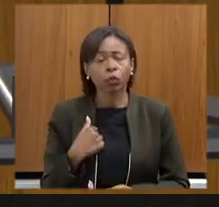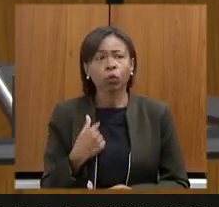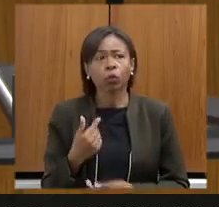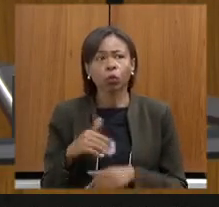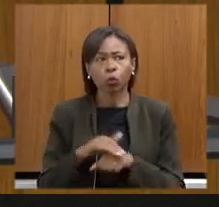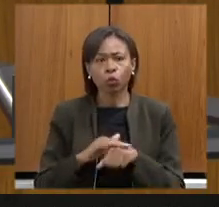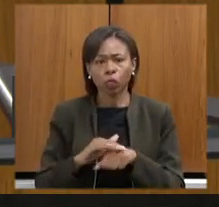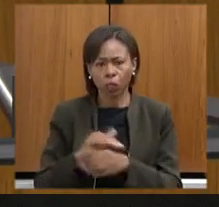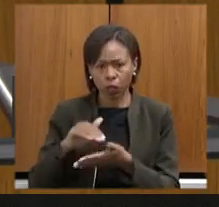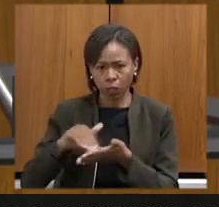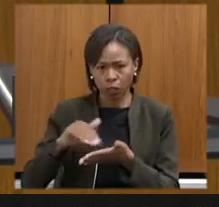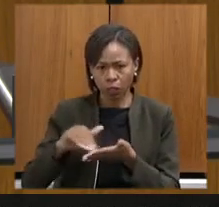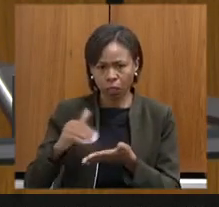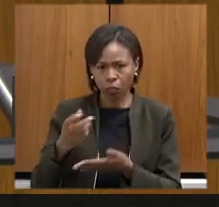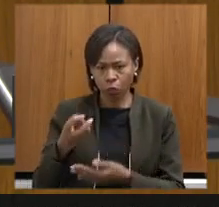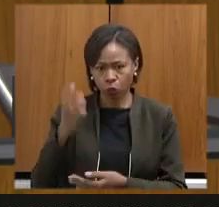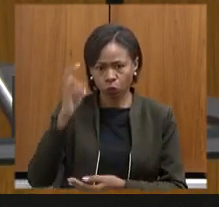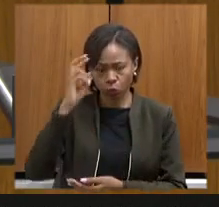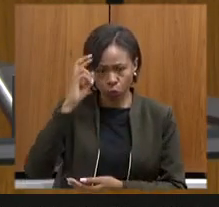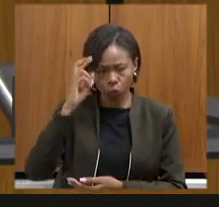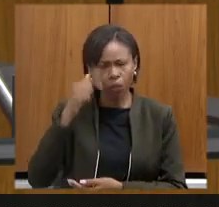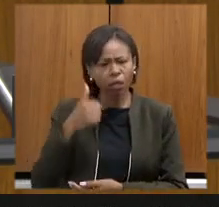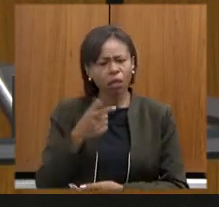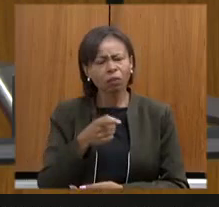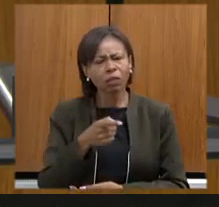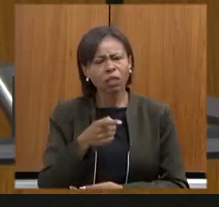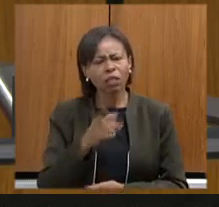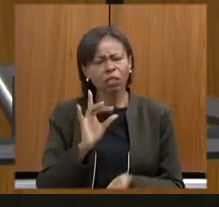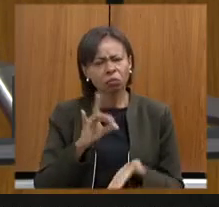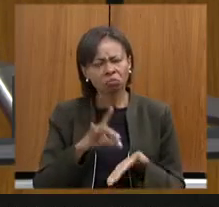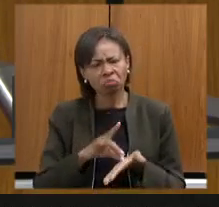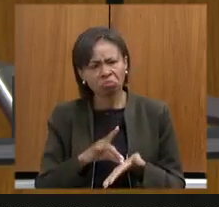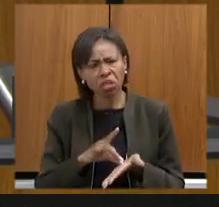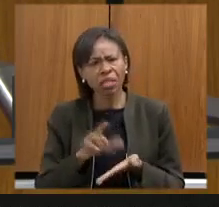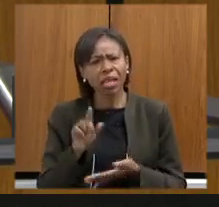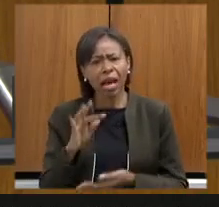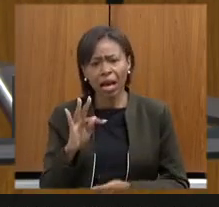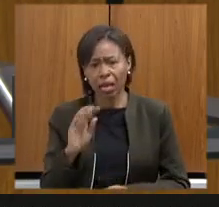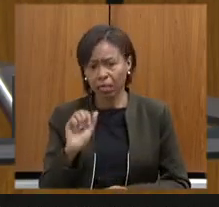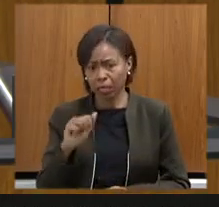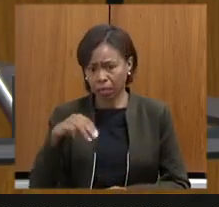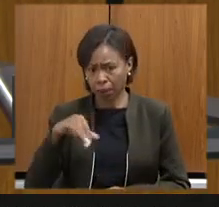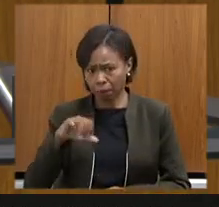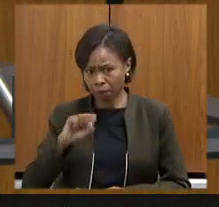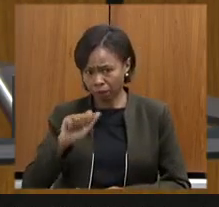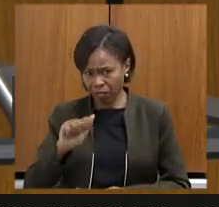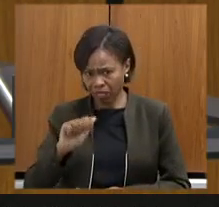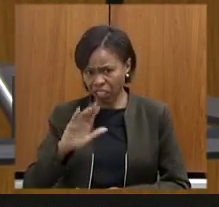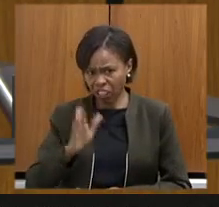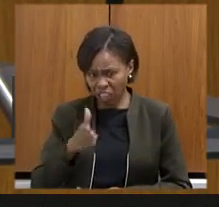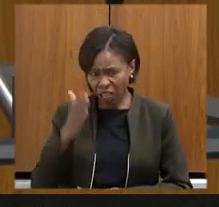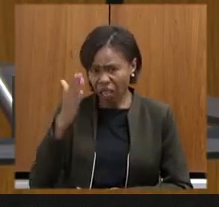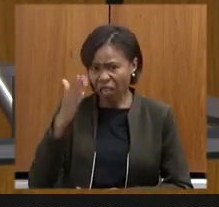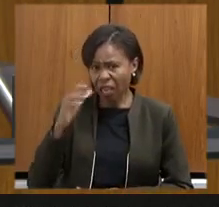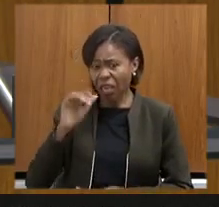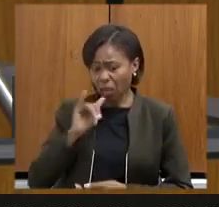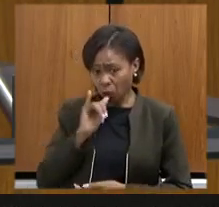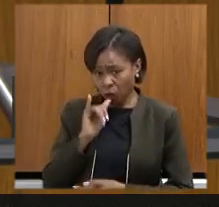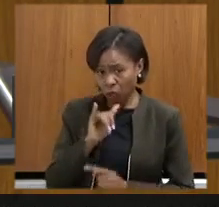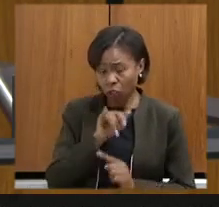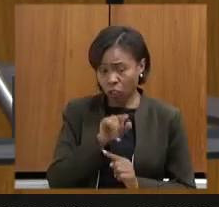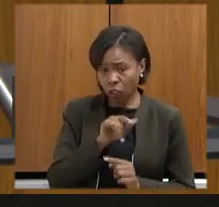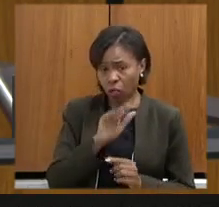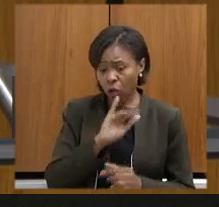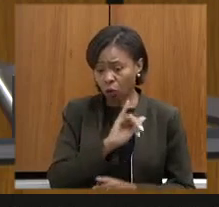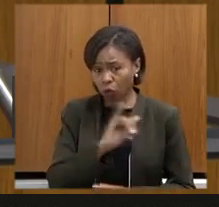secretário de Cultura e gostaria de confirmar com a senhora se a Tamiza já foi notificada para não se instalar na Serra do Curral,